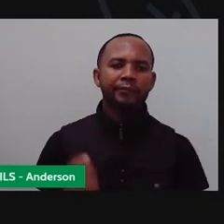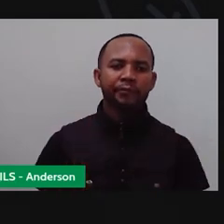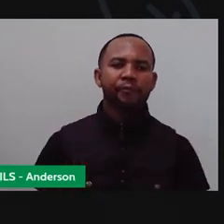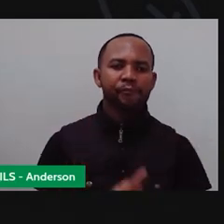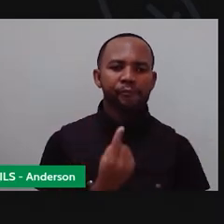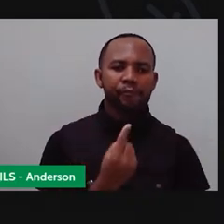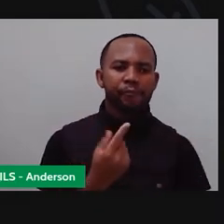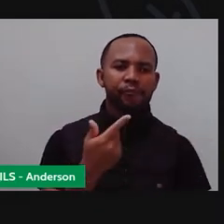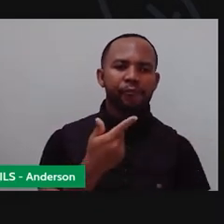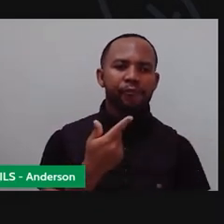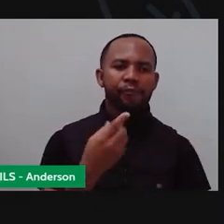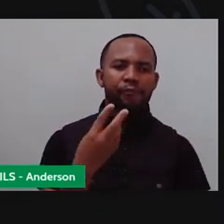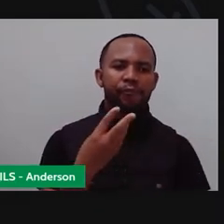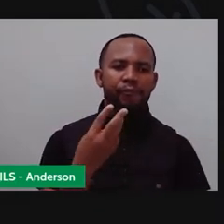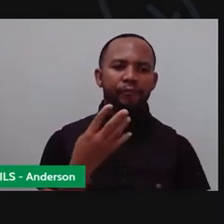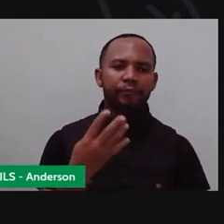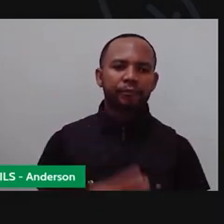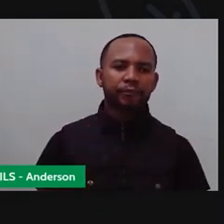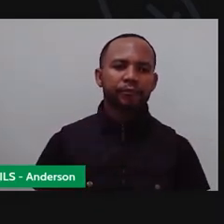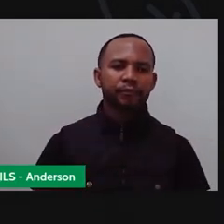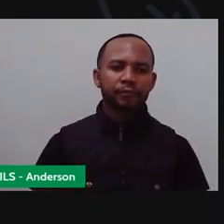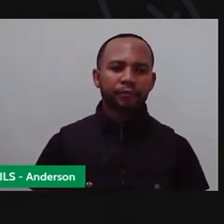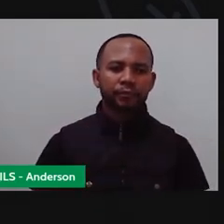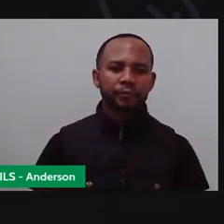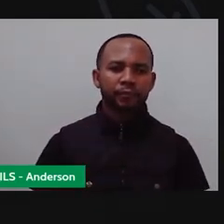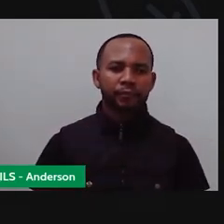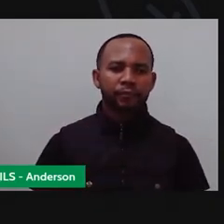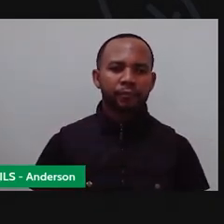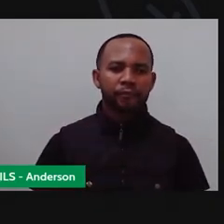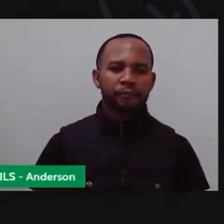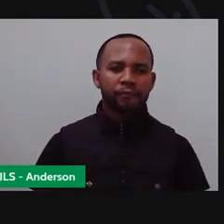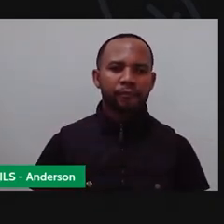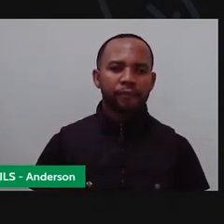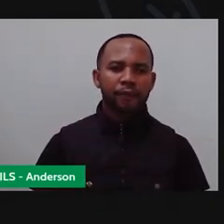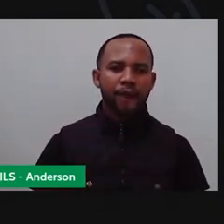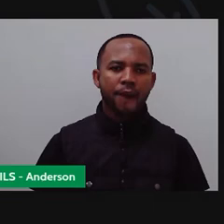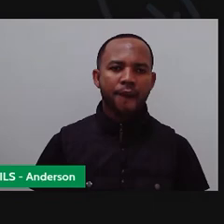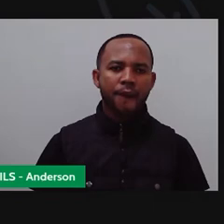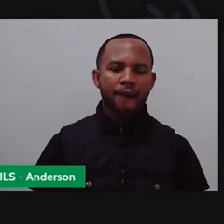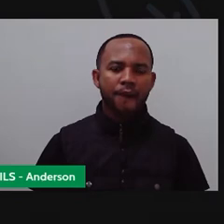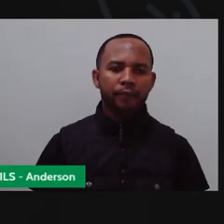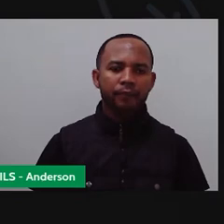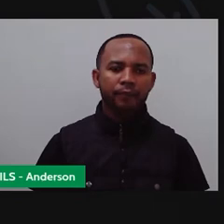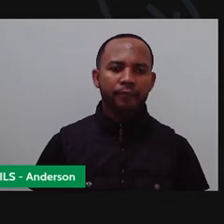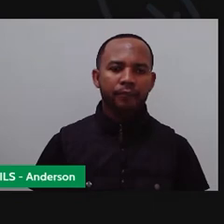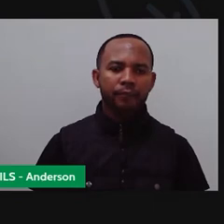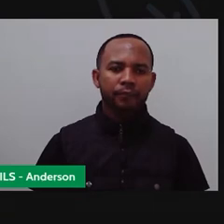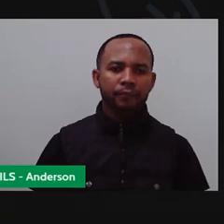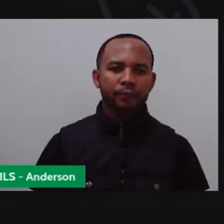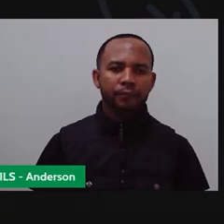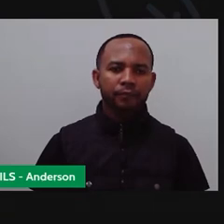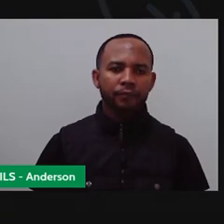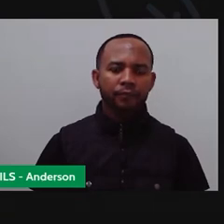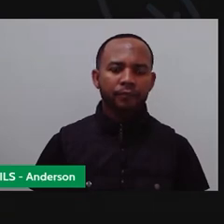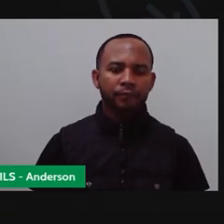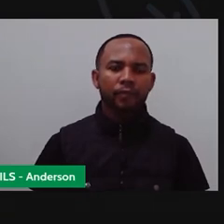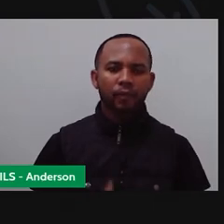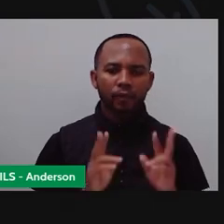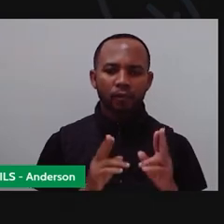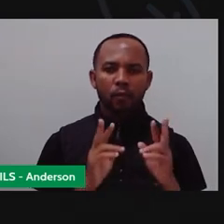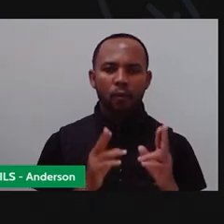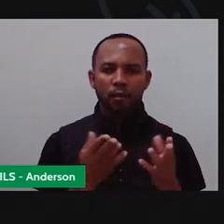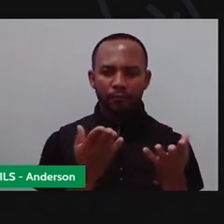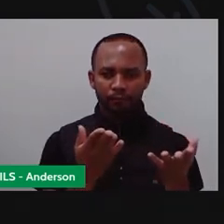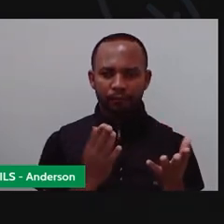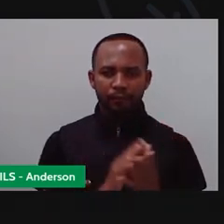1. 2. 3. 4. 5. 6. 7. 8. 9. Exatamente como ele tá lá.